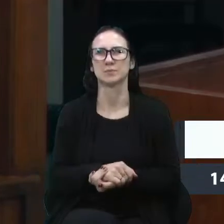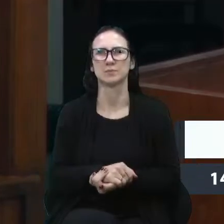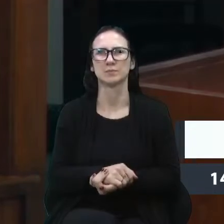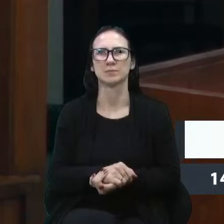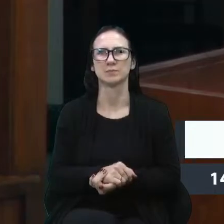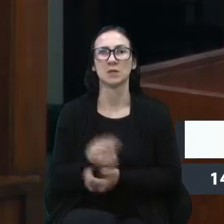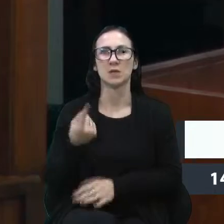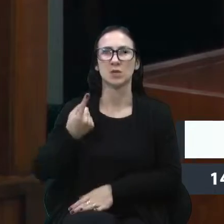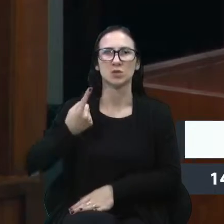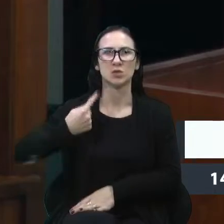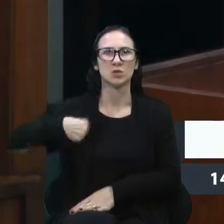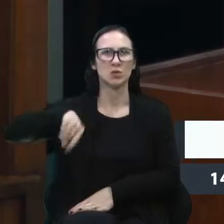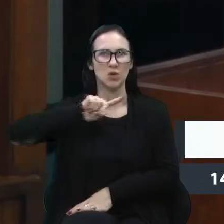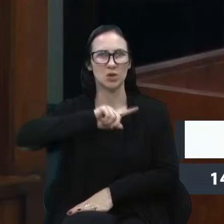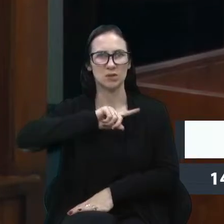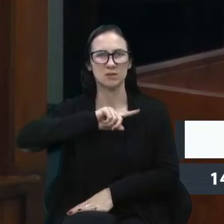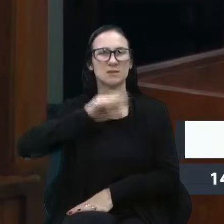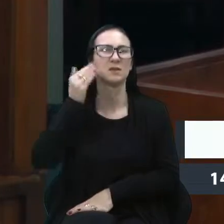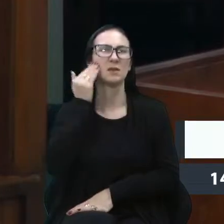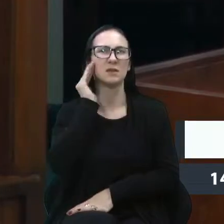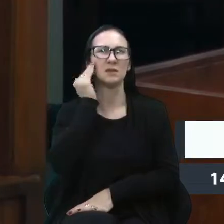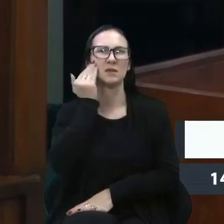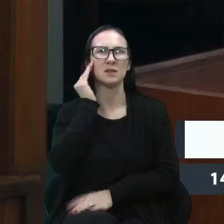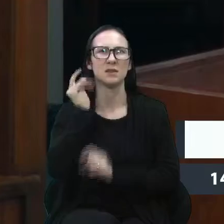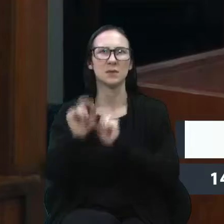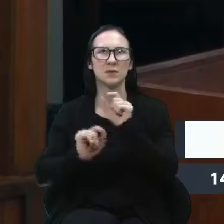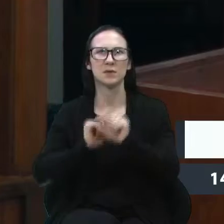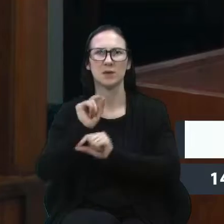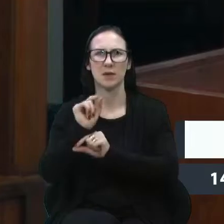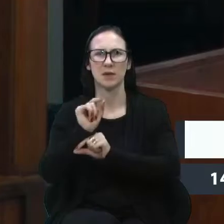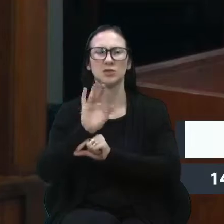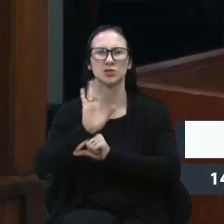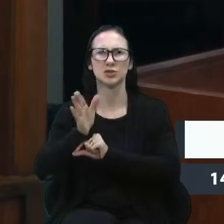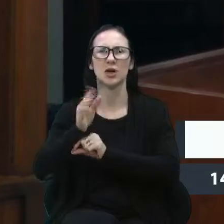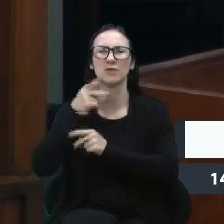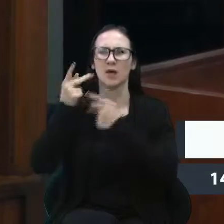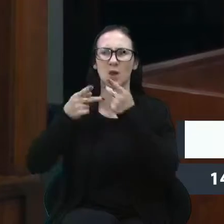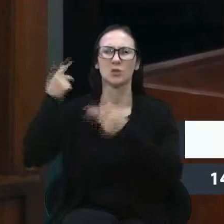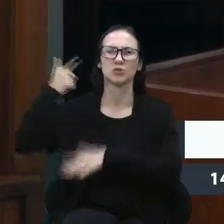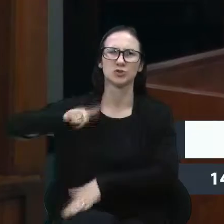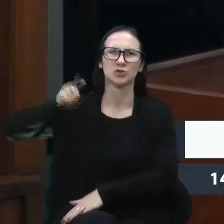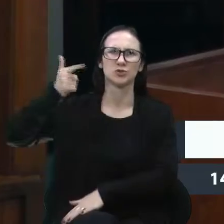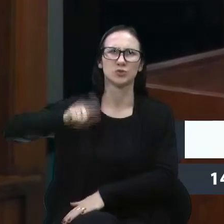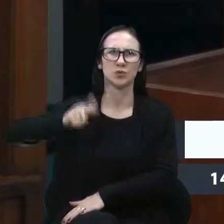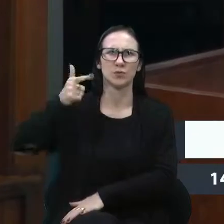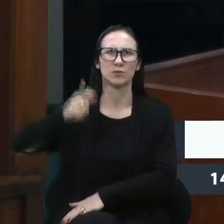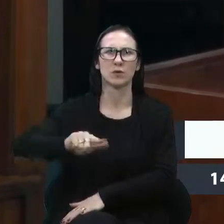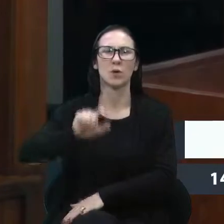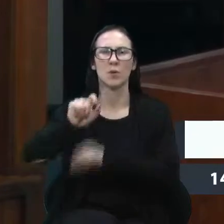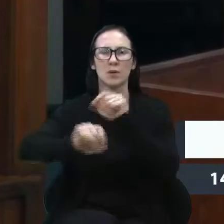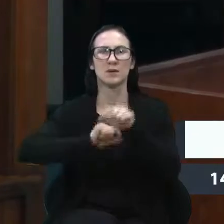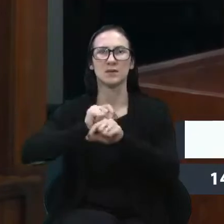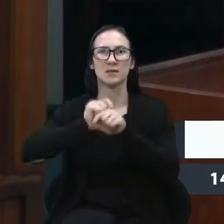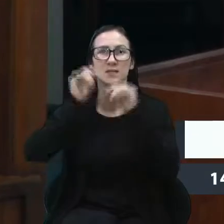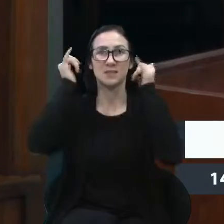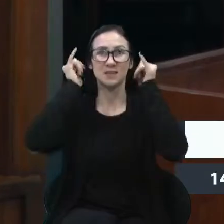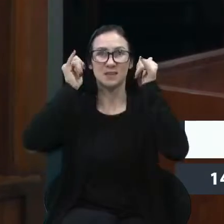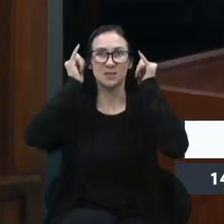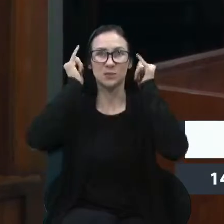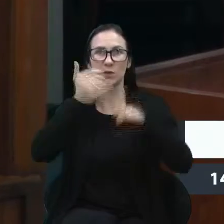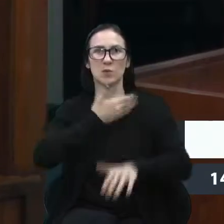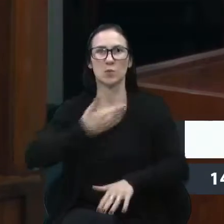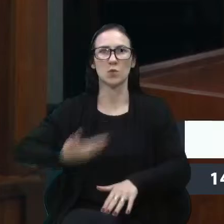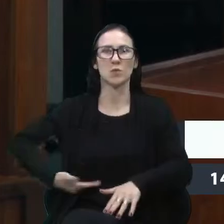entendemos e destacamos aqui em vários momentos, transporte público é direito social. Da